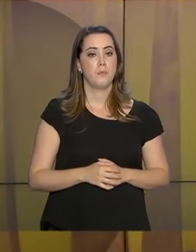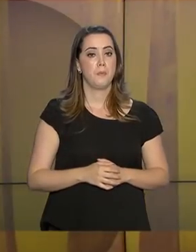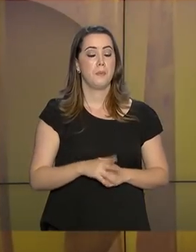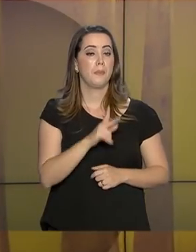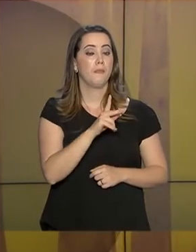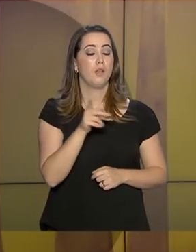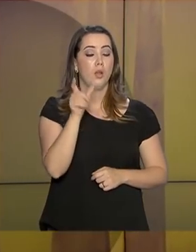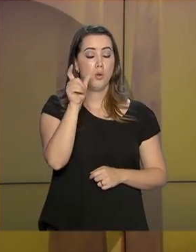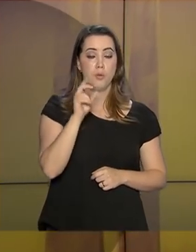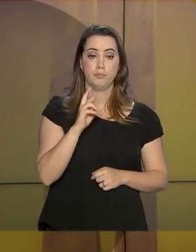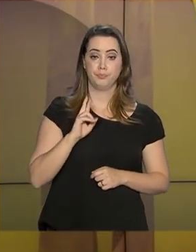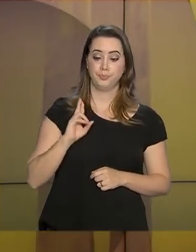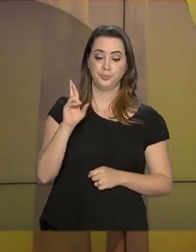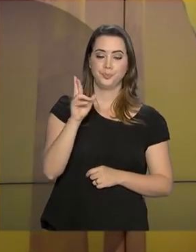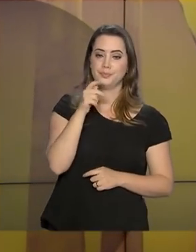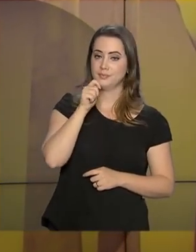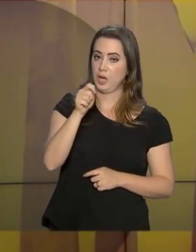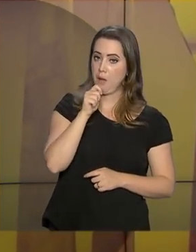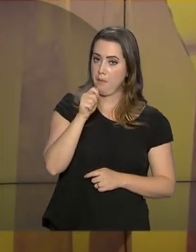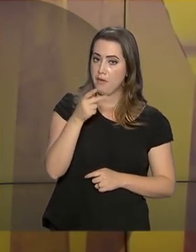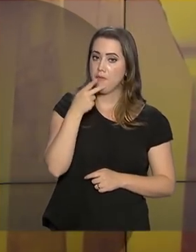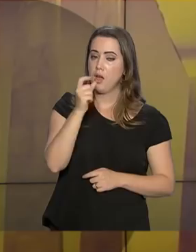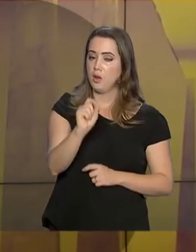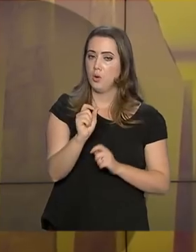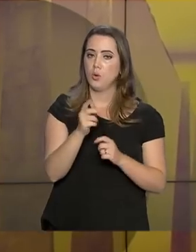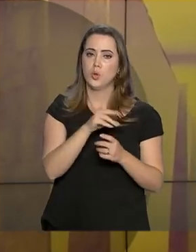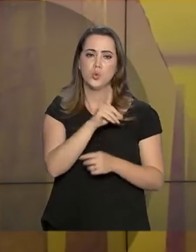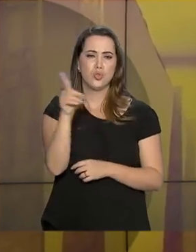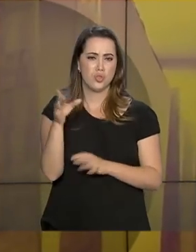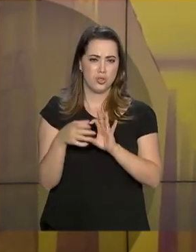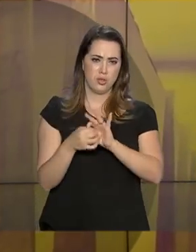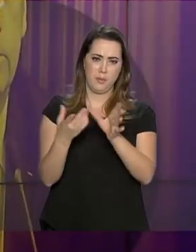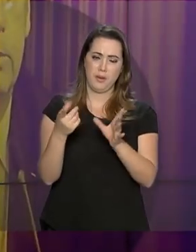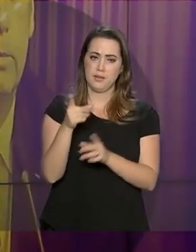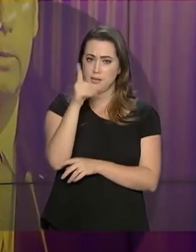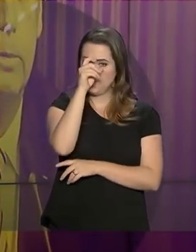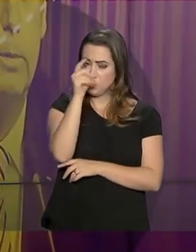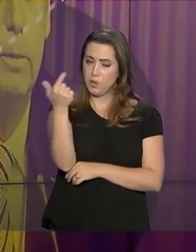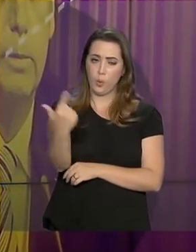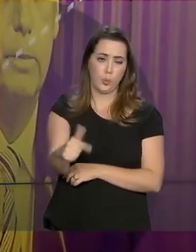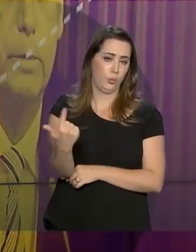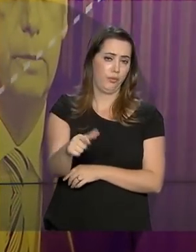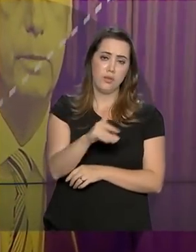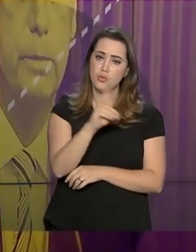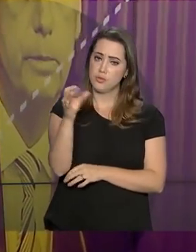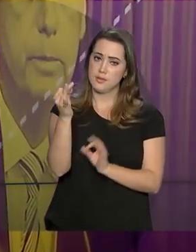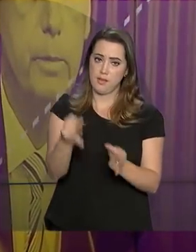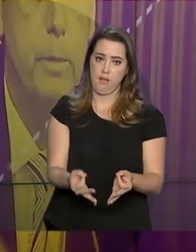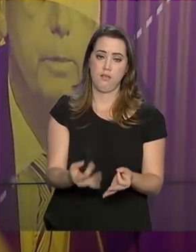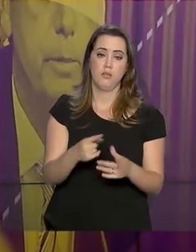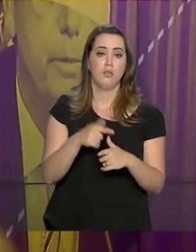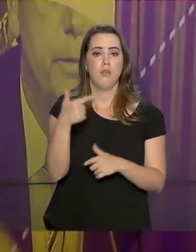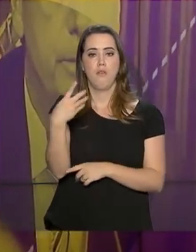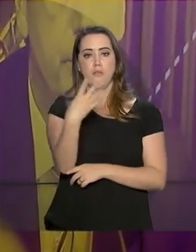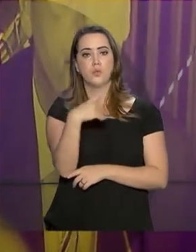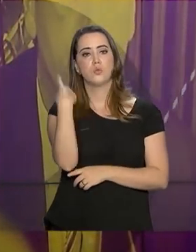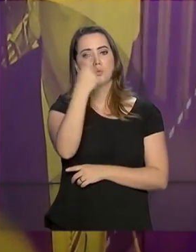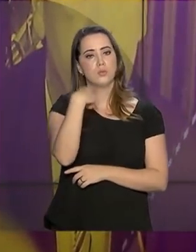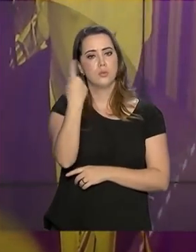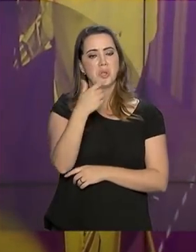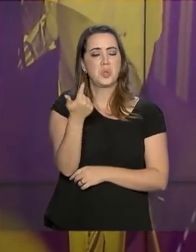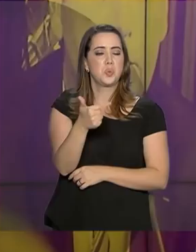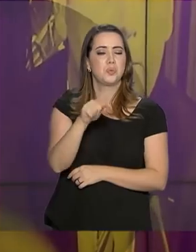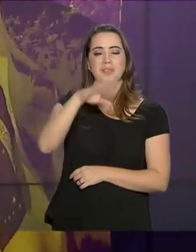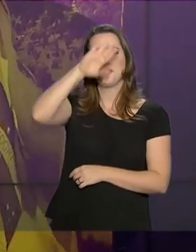O porta-voz afirmou que a data da alta ainda não está definida e que nas últimas 24 horas o presidente não teve